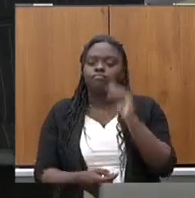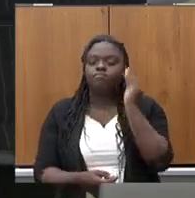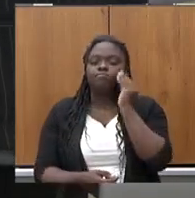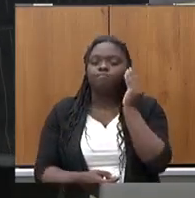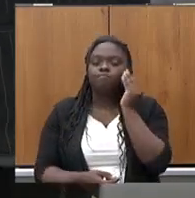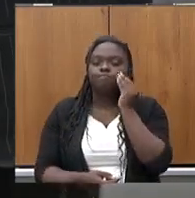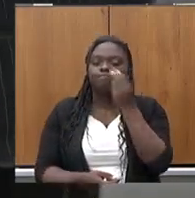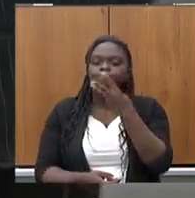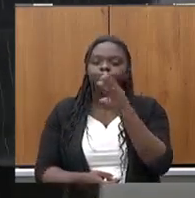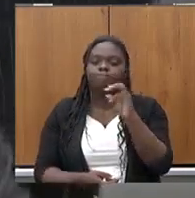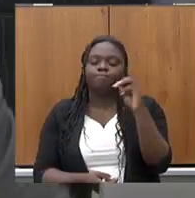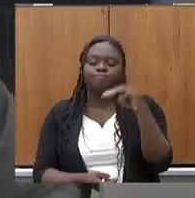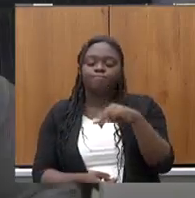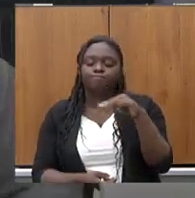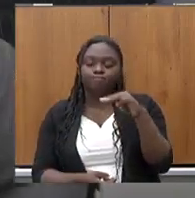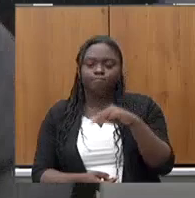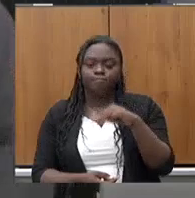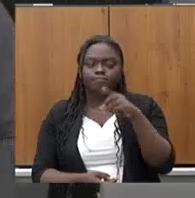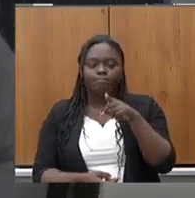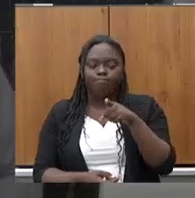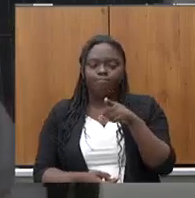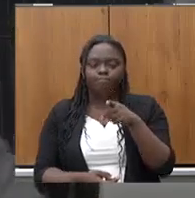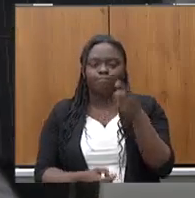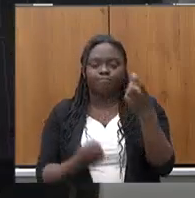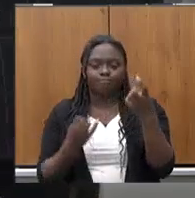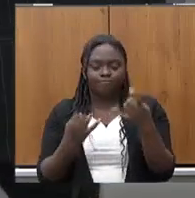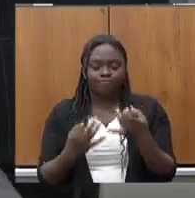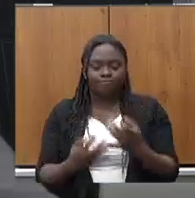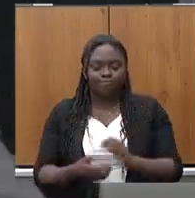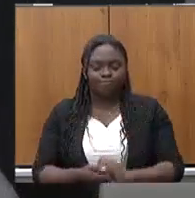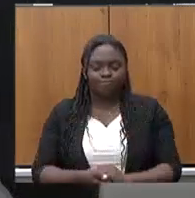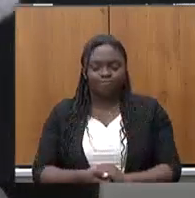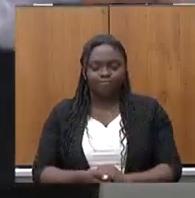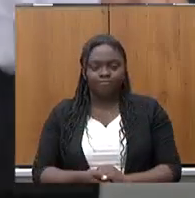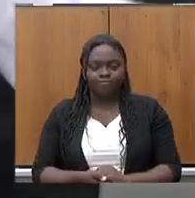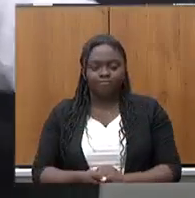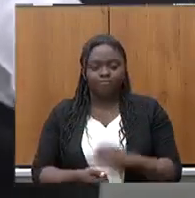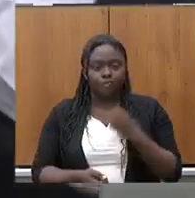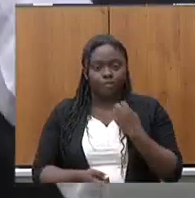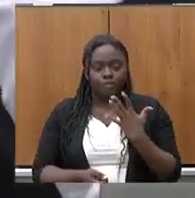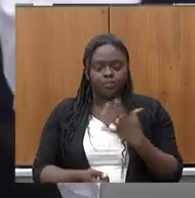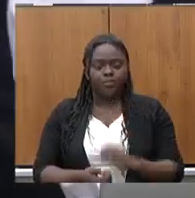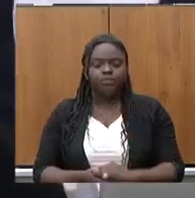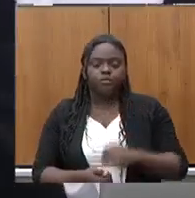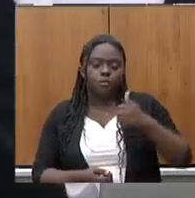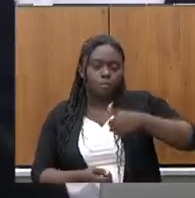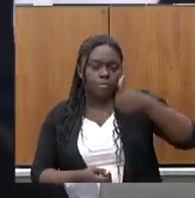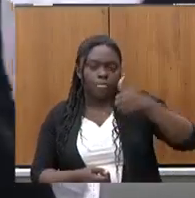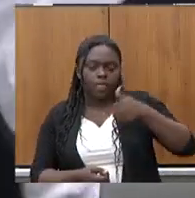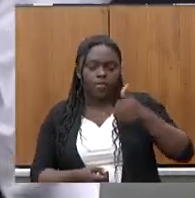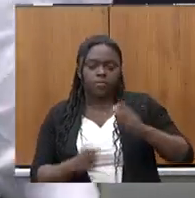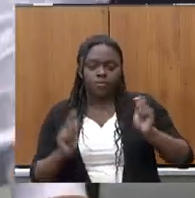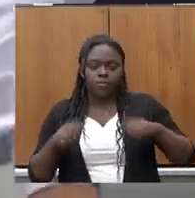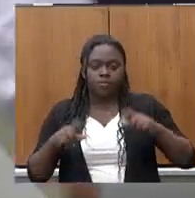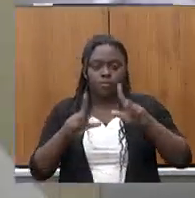os 30 minutos que o senhor, que o regimento coloca. Bom, primeiramente, queria pedir passar, por favor,